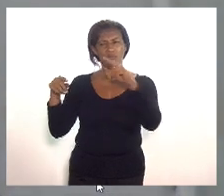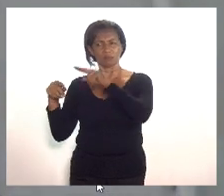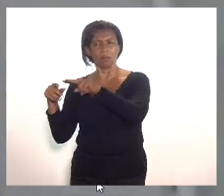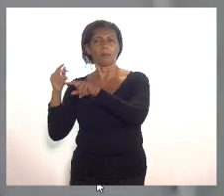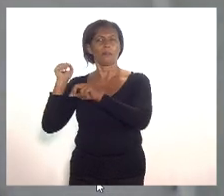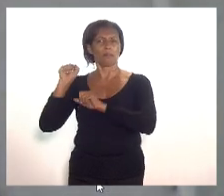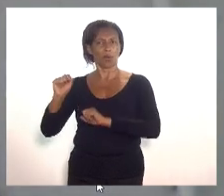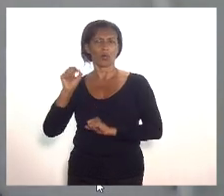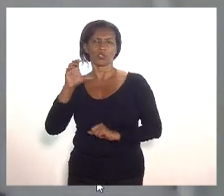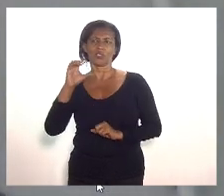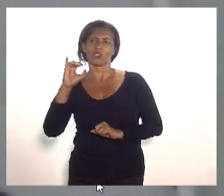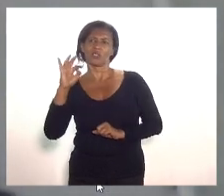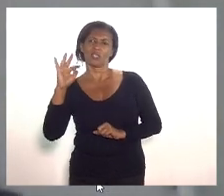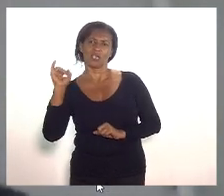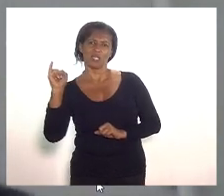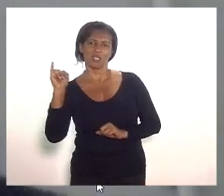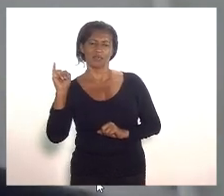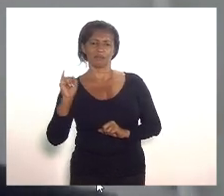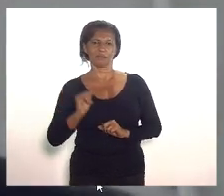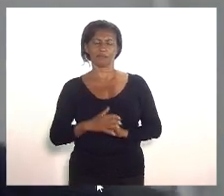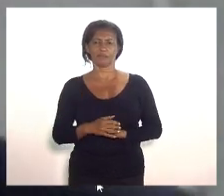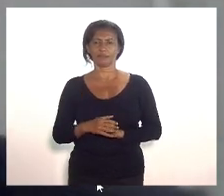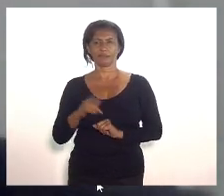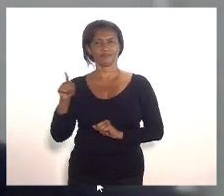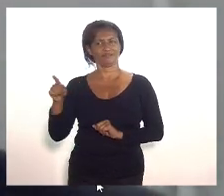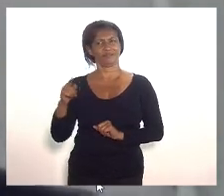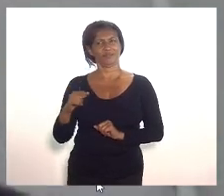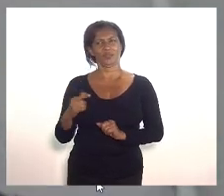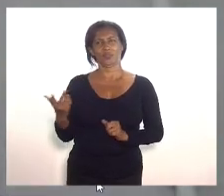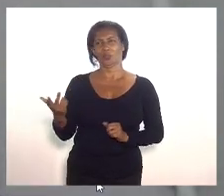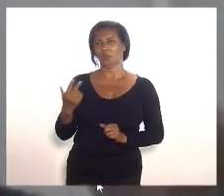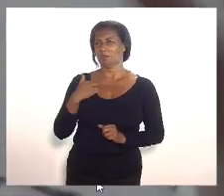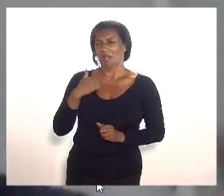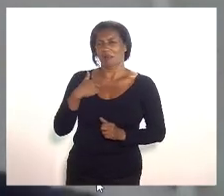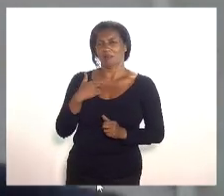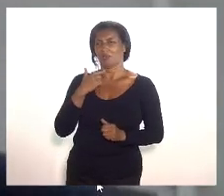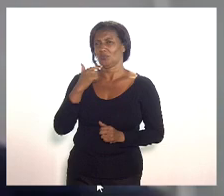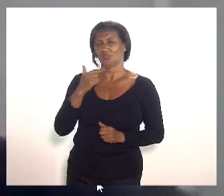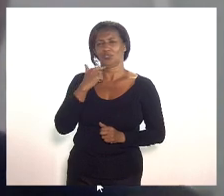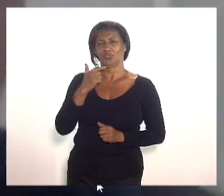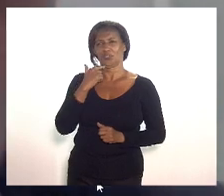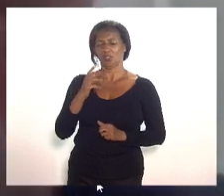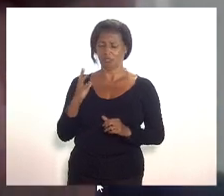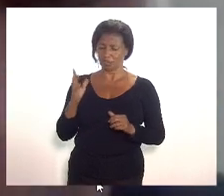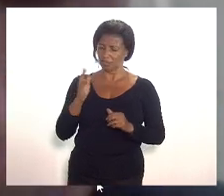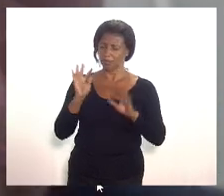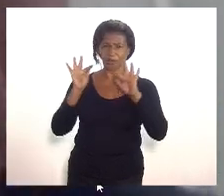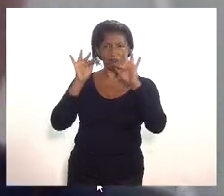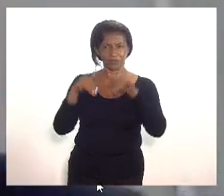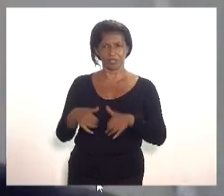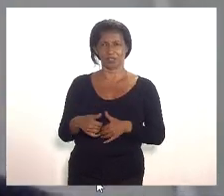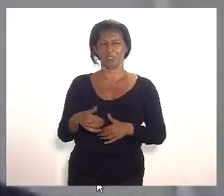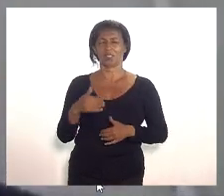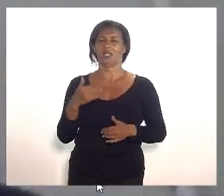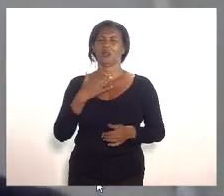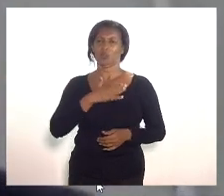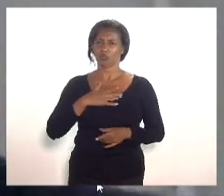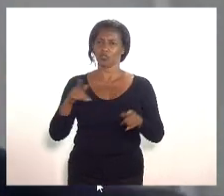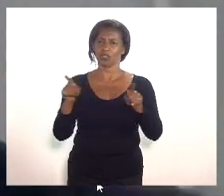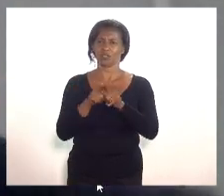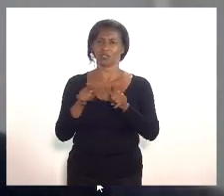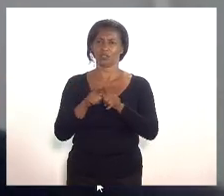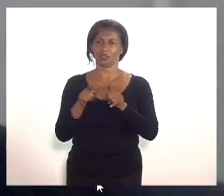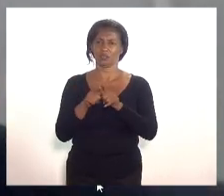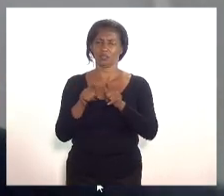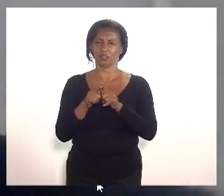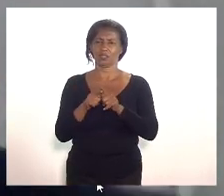leito CTI essa justificativa infelizmente não funciona e para finalizar presidente eu gostaria aqui de registrar a